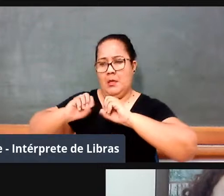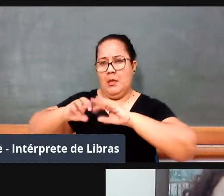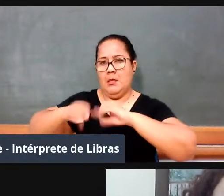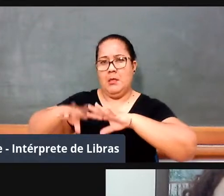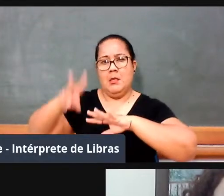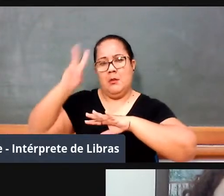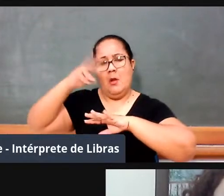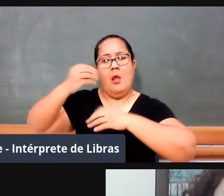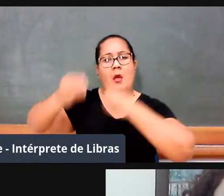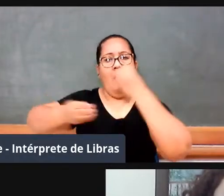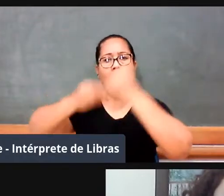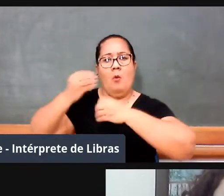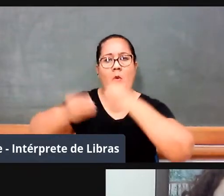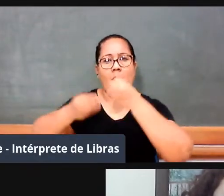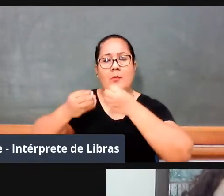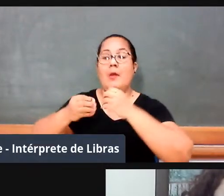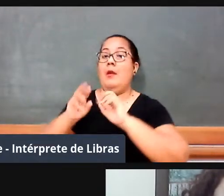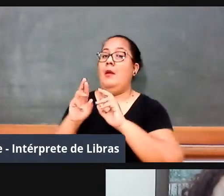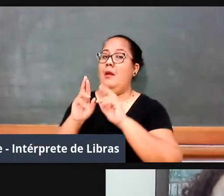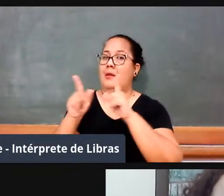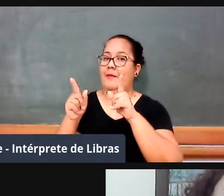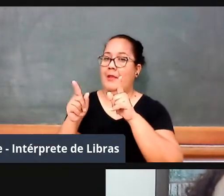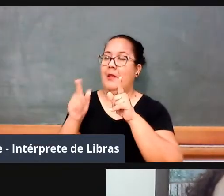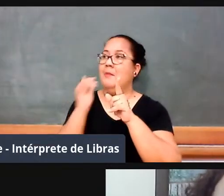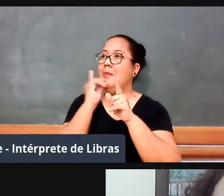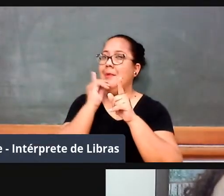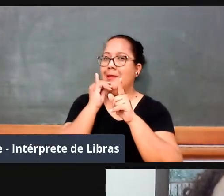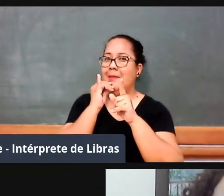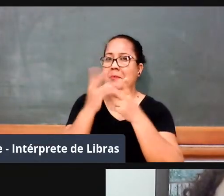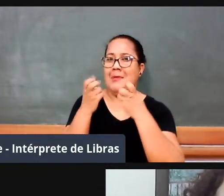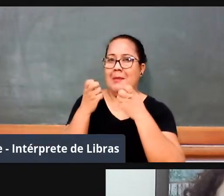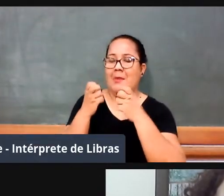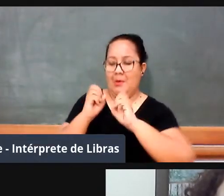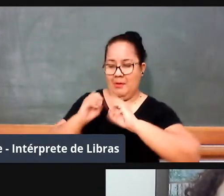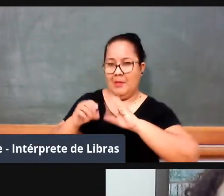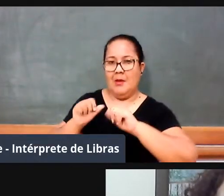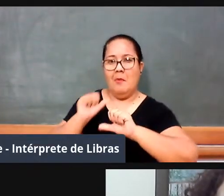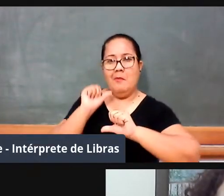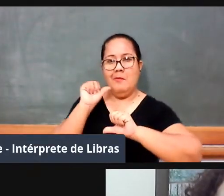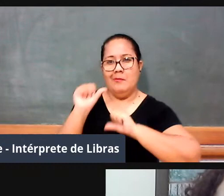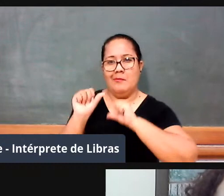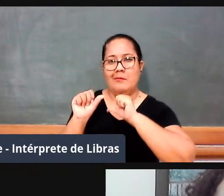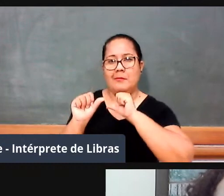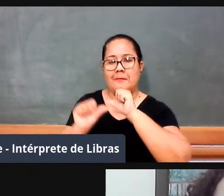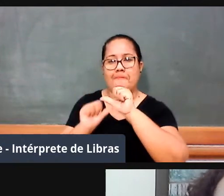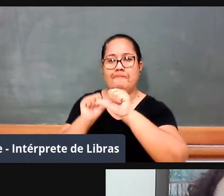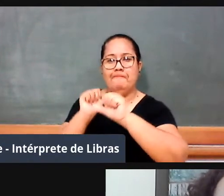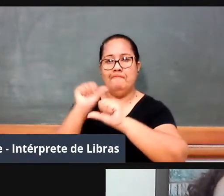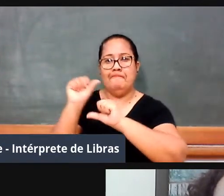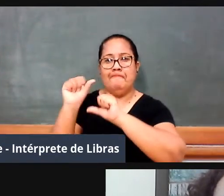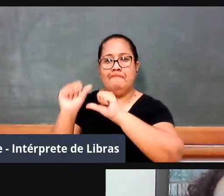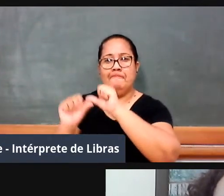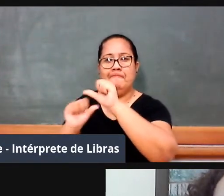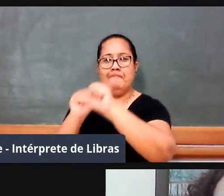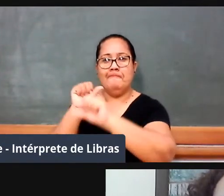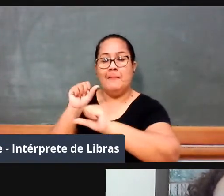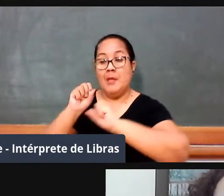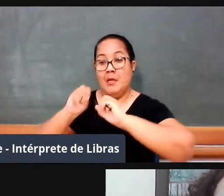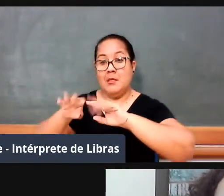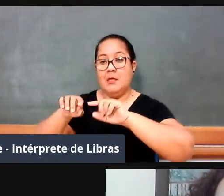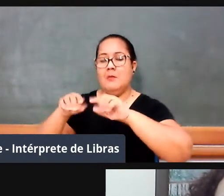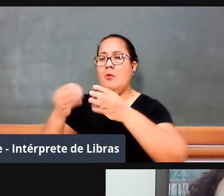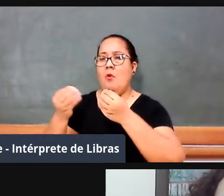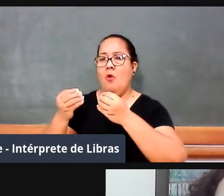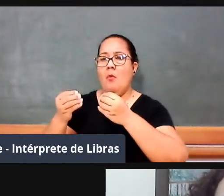como é que o ensino sofreu transformações ao longo do tempo, né, o ensino, nós estamos falando da sala de aula,